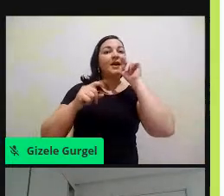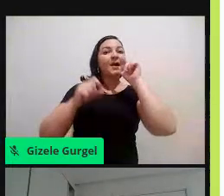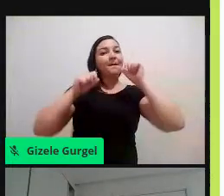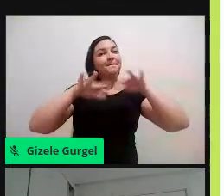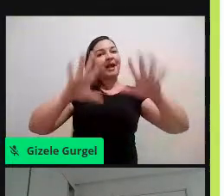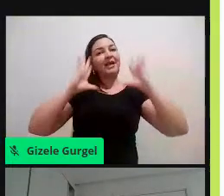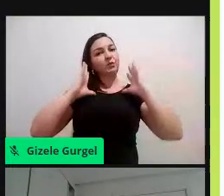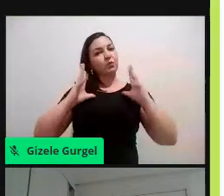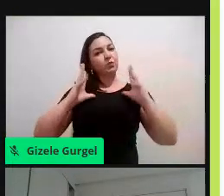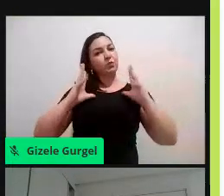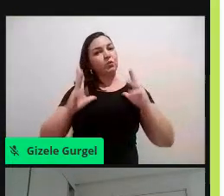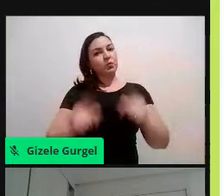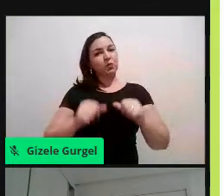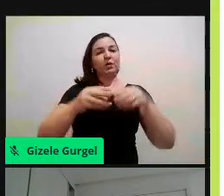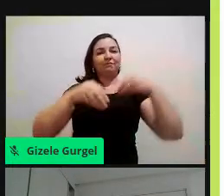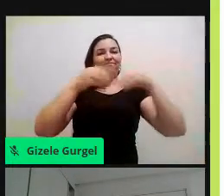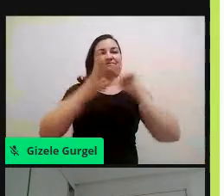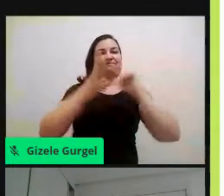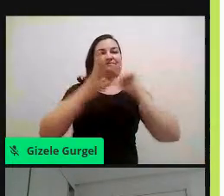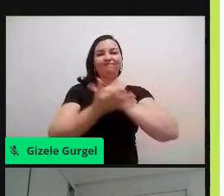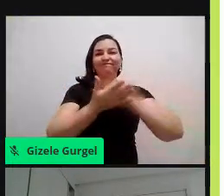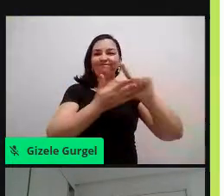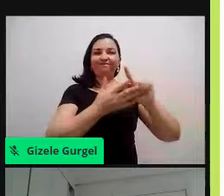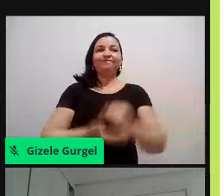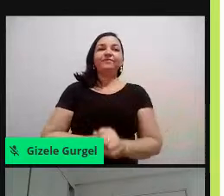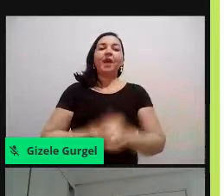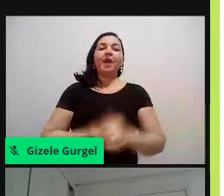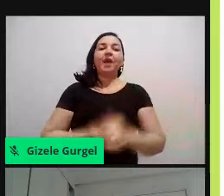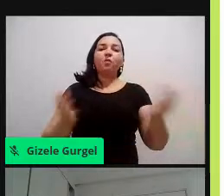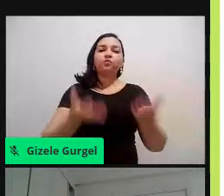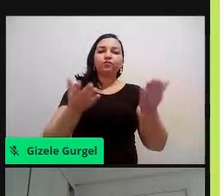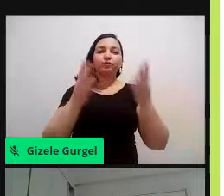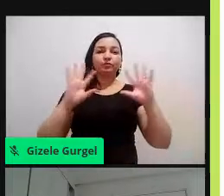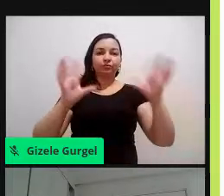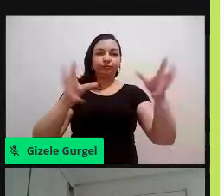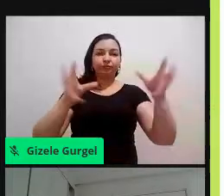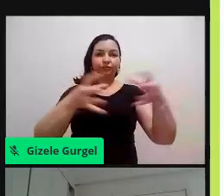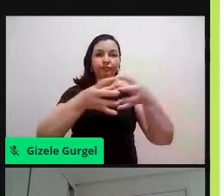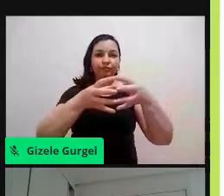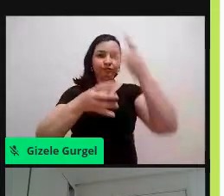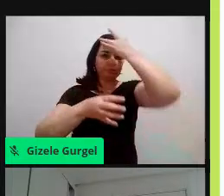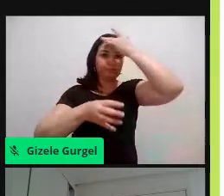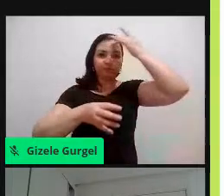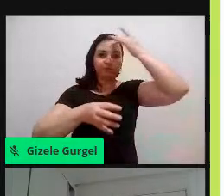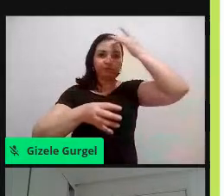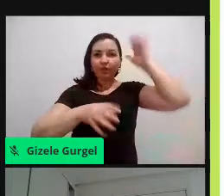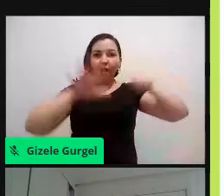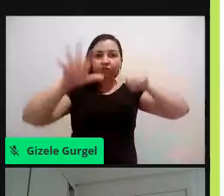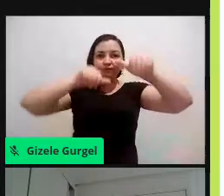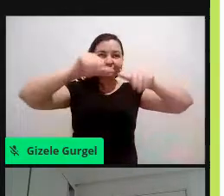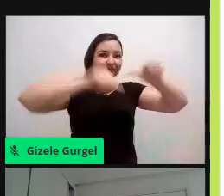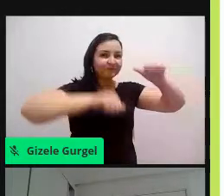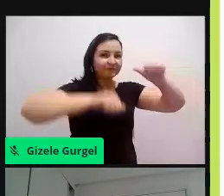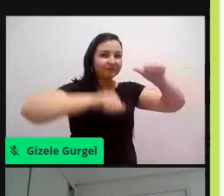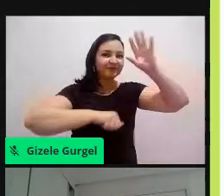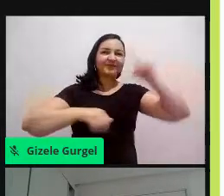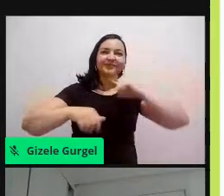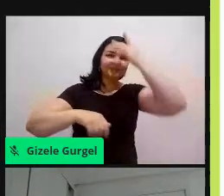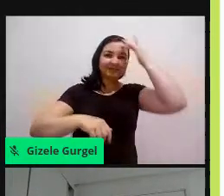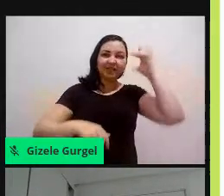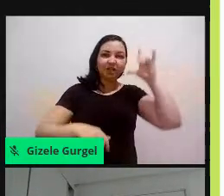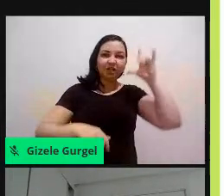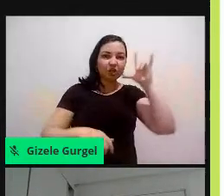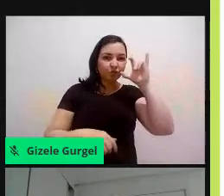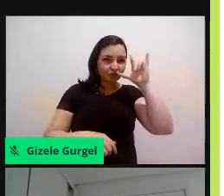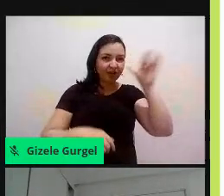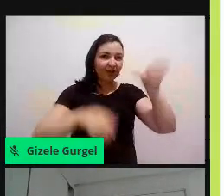Nós fazemos, promovemos esse mutirão de limpeza, onde a gente faz essa chamada do público no Instagram, né,